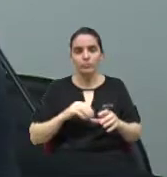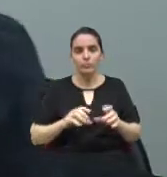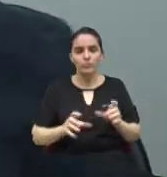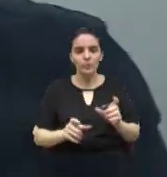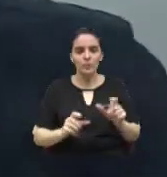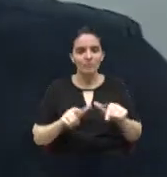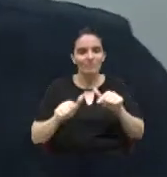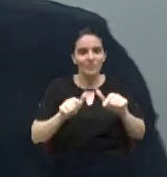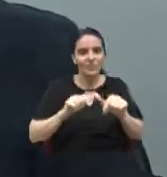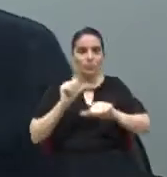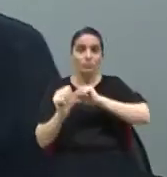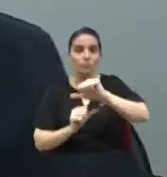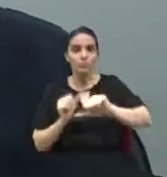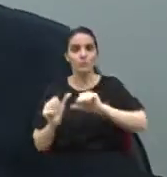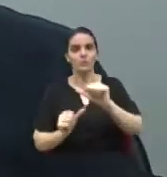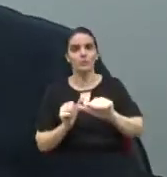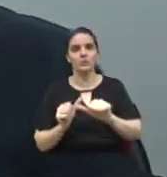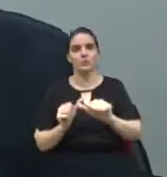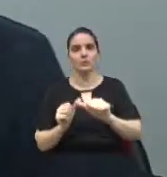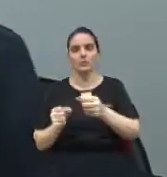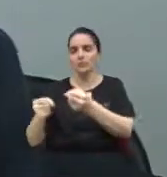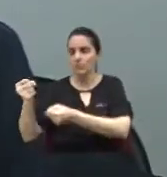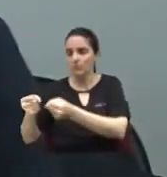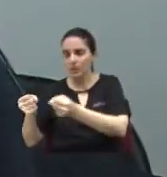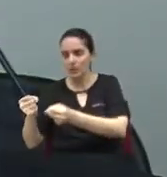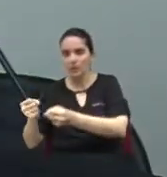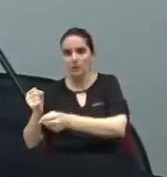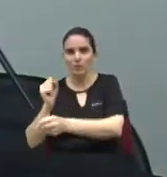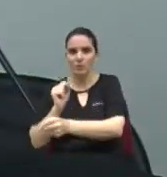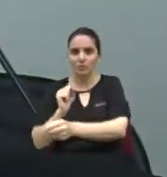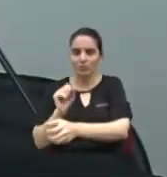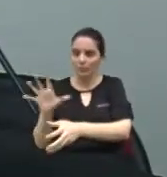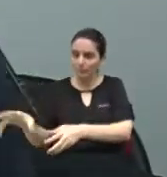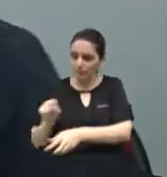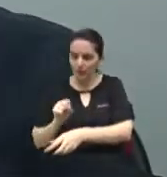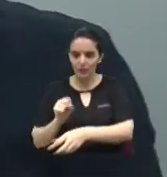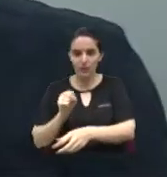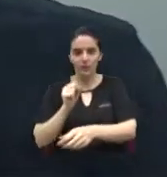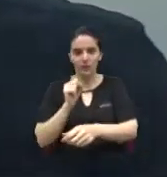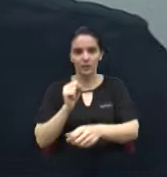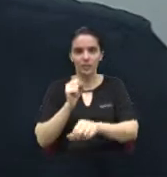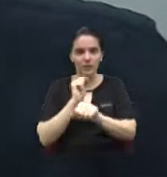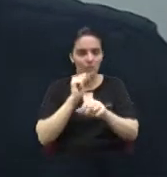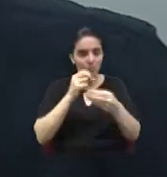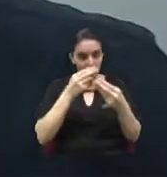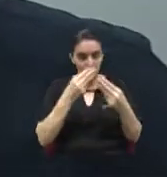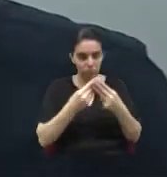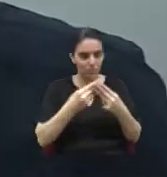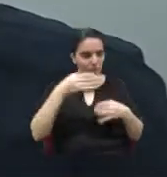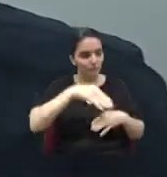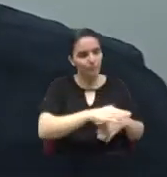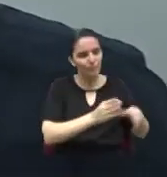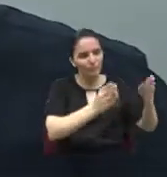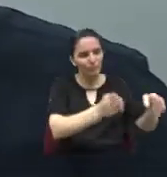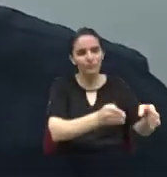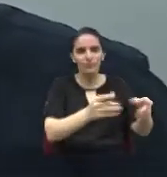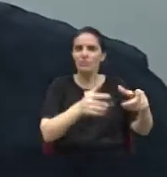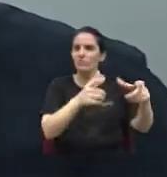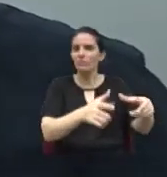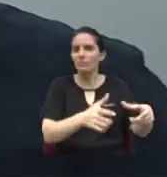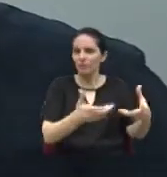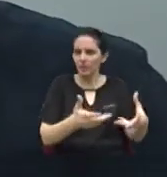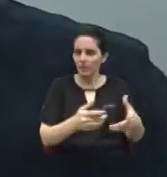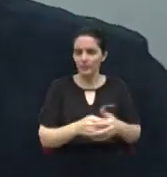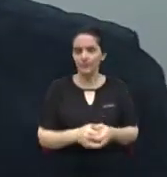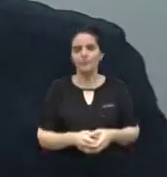e remoção de veículos e, na verdade, mais eficiente. Então, é uma demanda que já levei ao